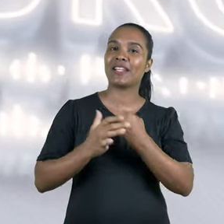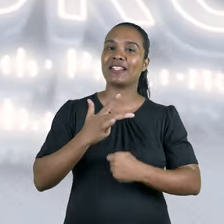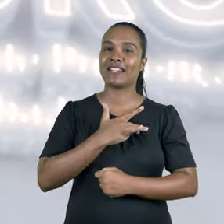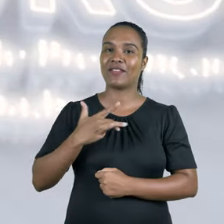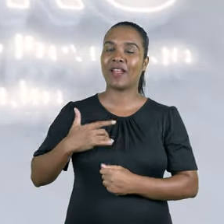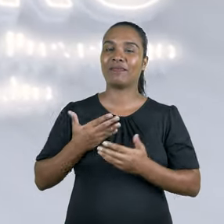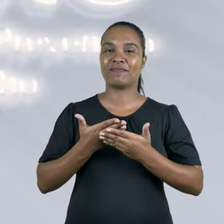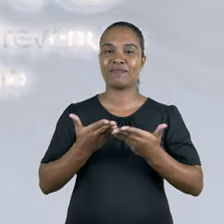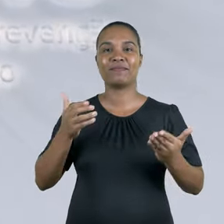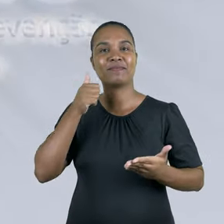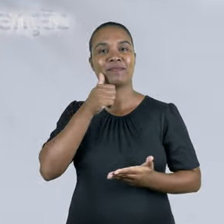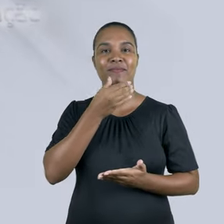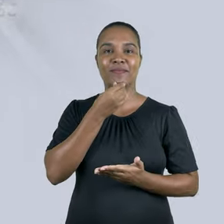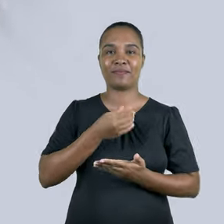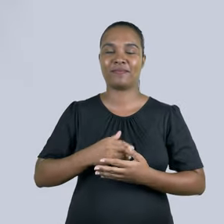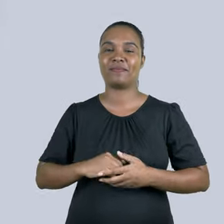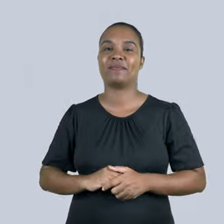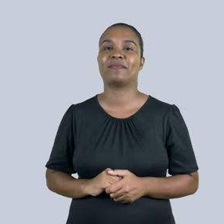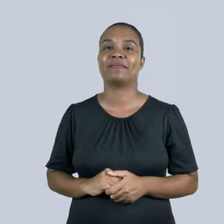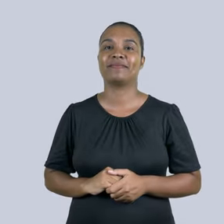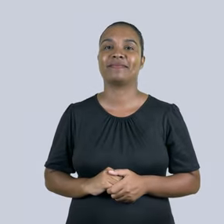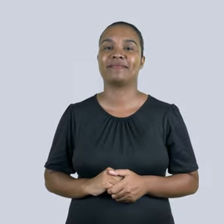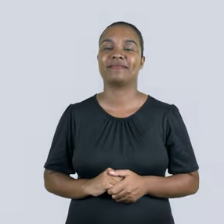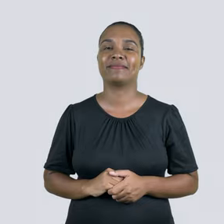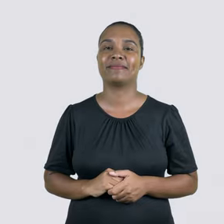seguros e saudáveis para todos e todas.